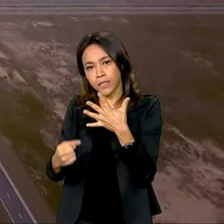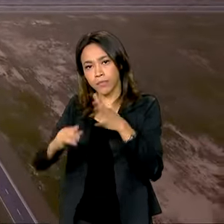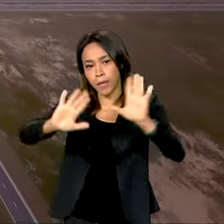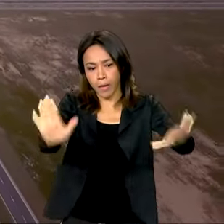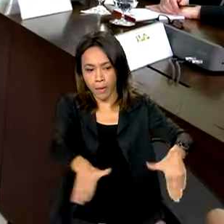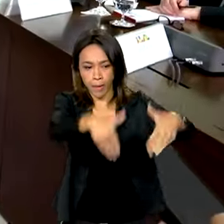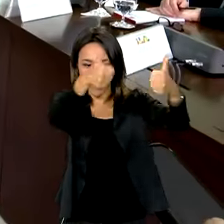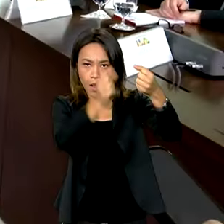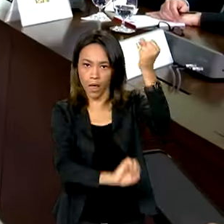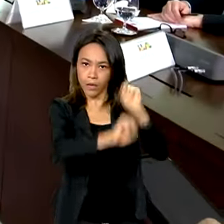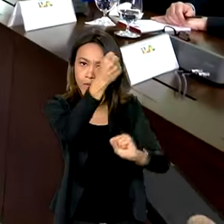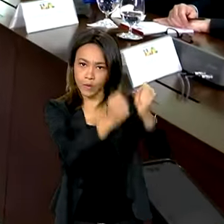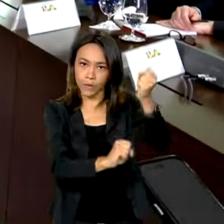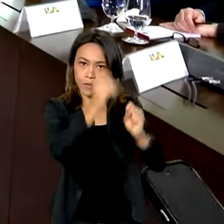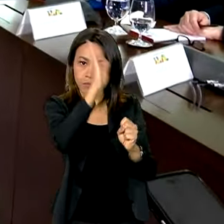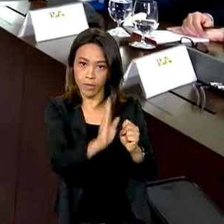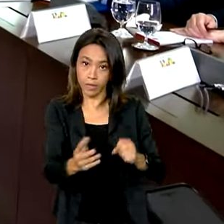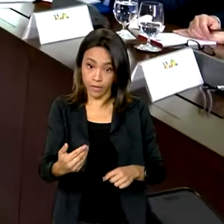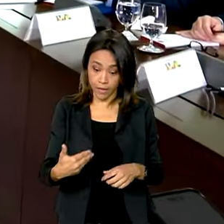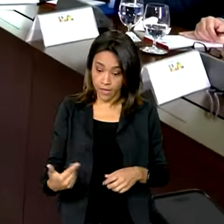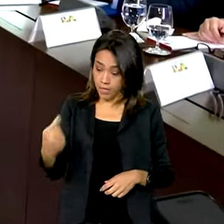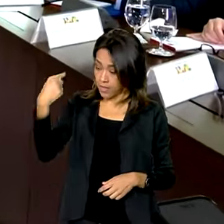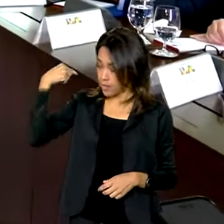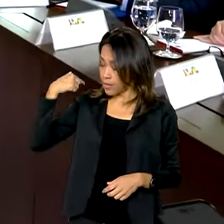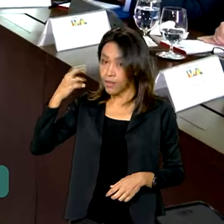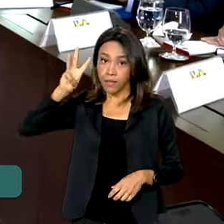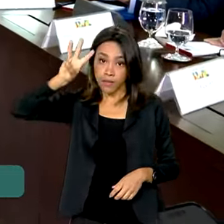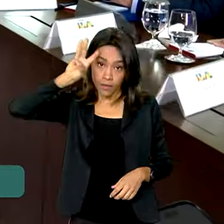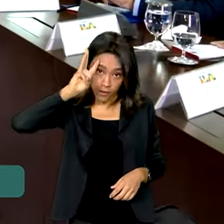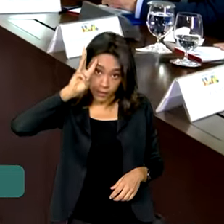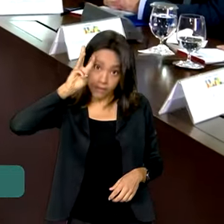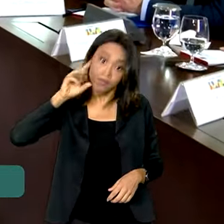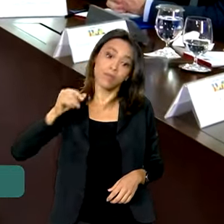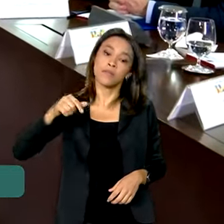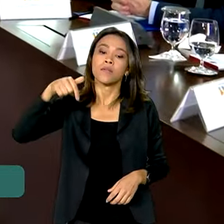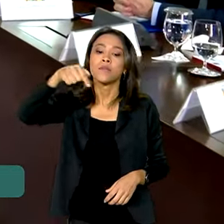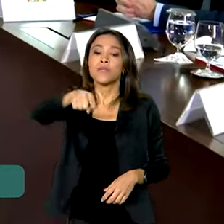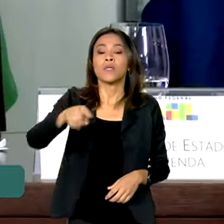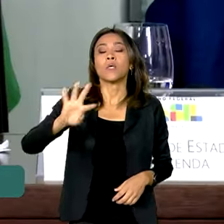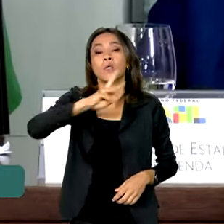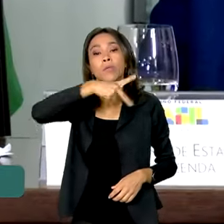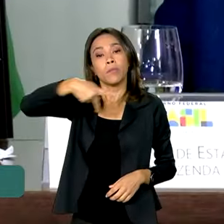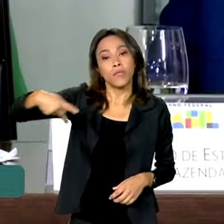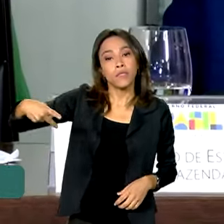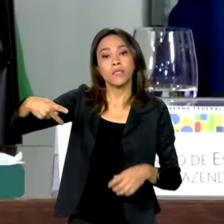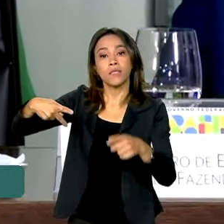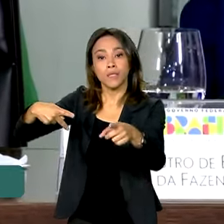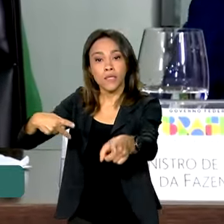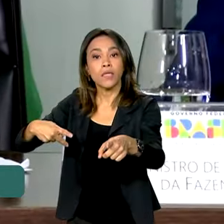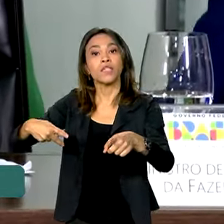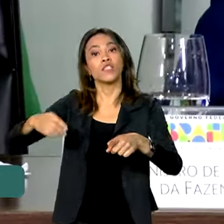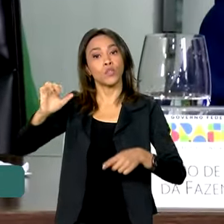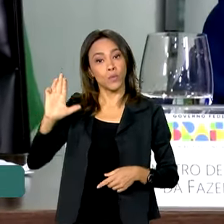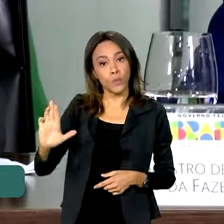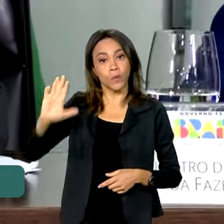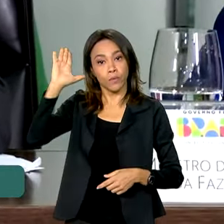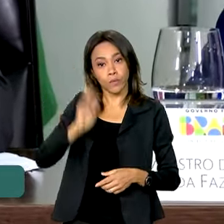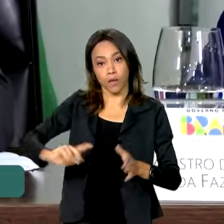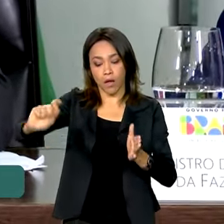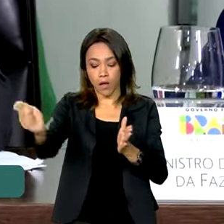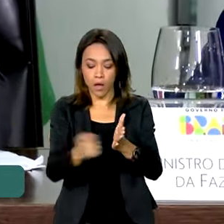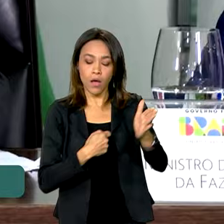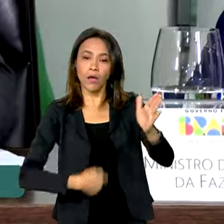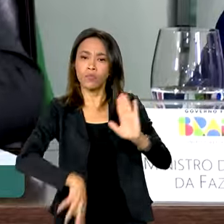brasileiro. E nesta terça-feira, o presidente Luiz Inácio Lula da Silva sancionou um projeto de lei que vai